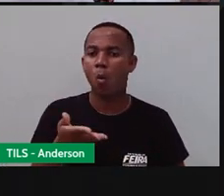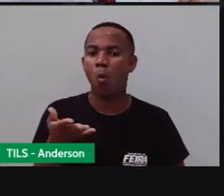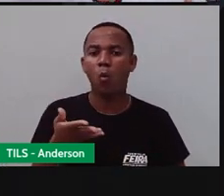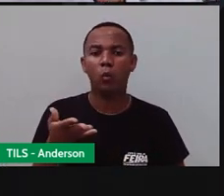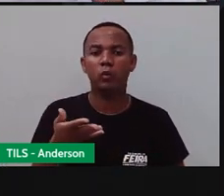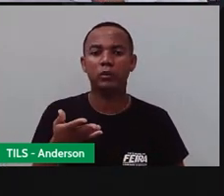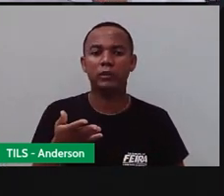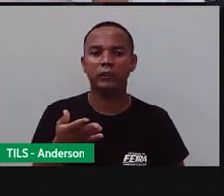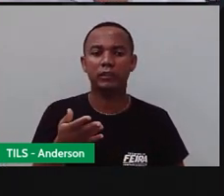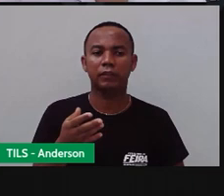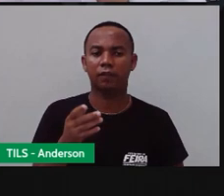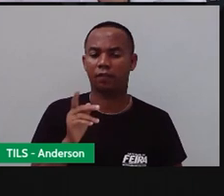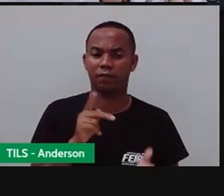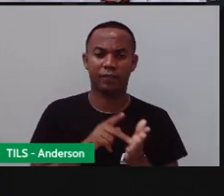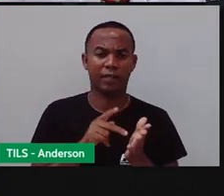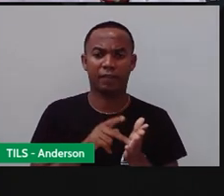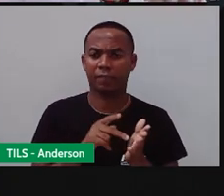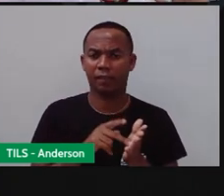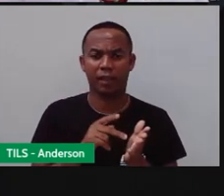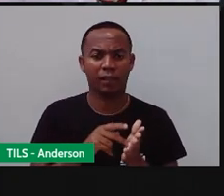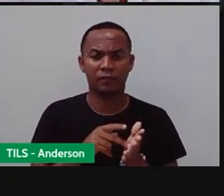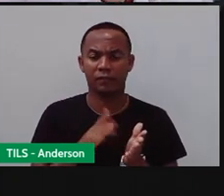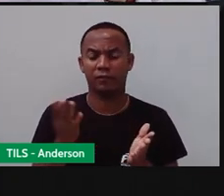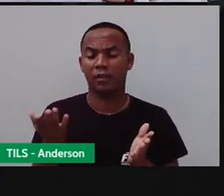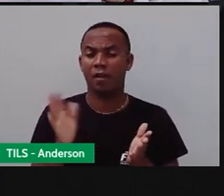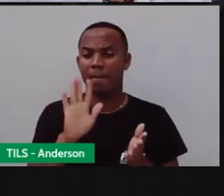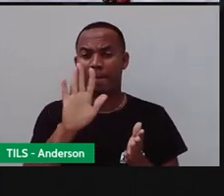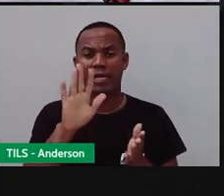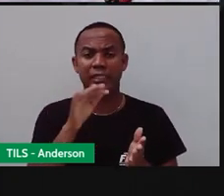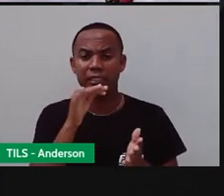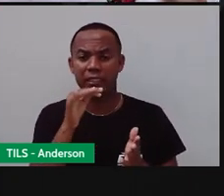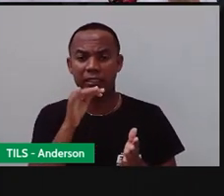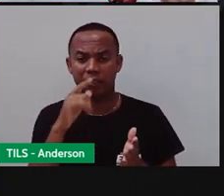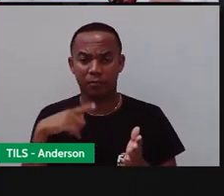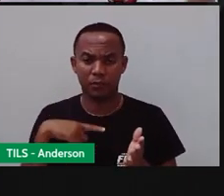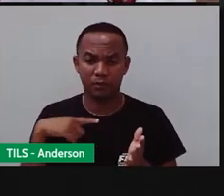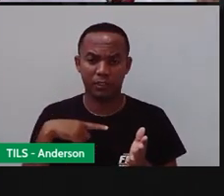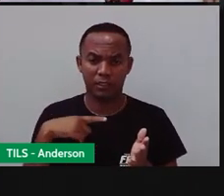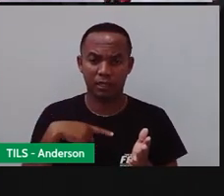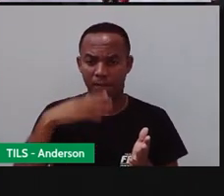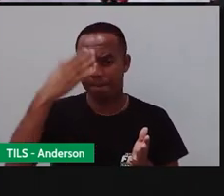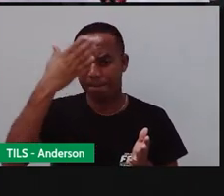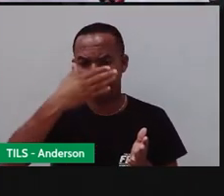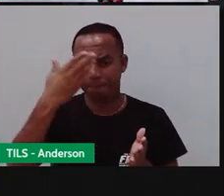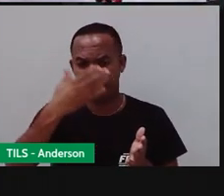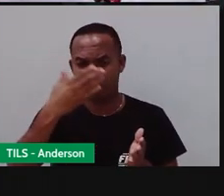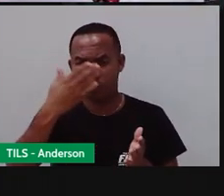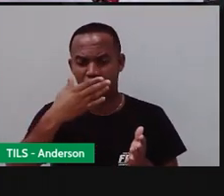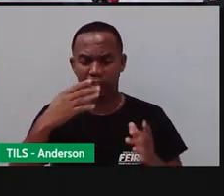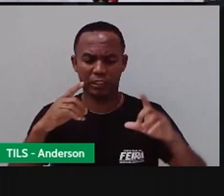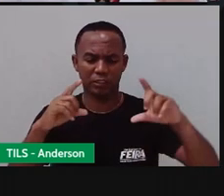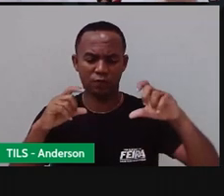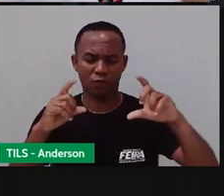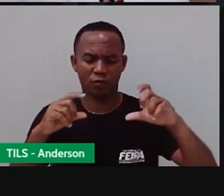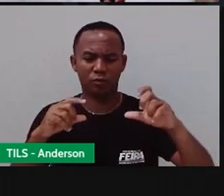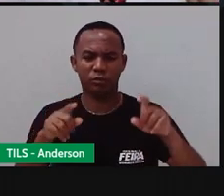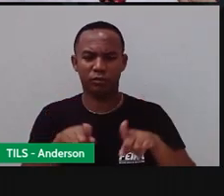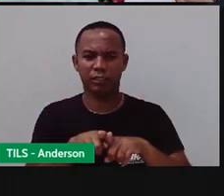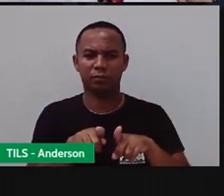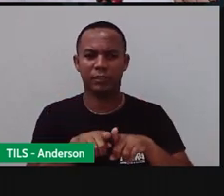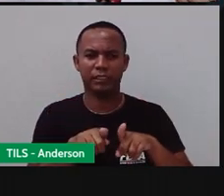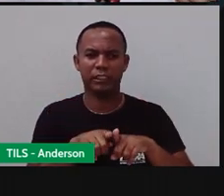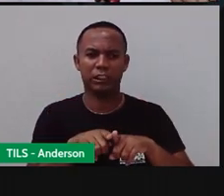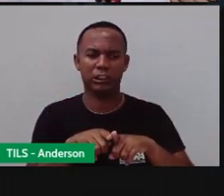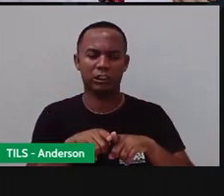E nem, na verdade, sem esses registros históricos, a gente iria conseguir imaginar, né, a história na nossa